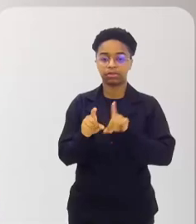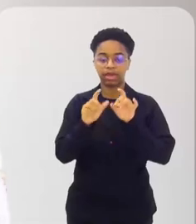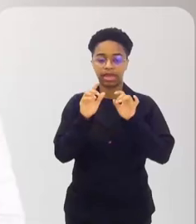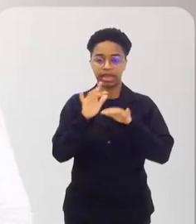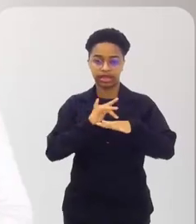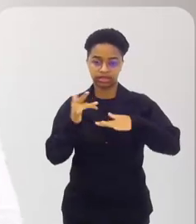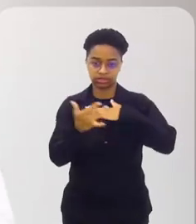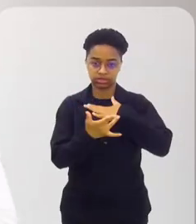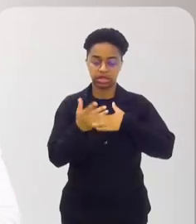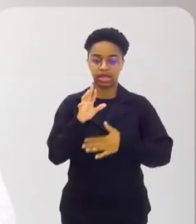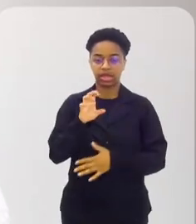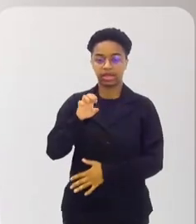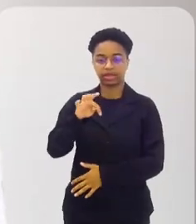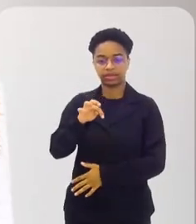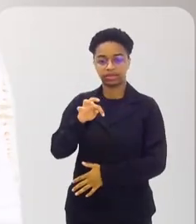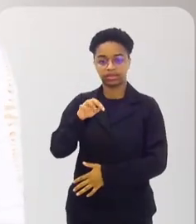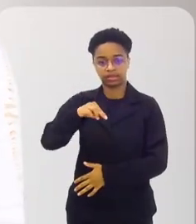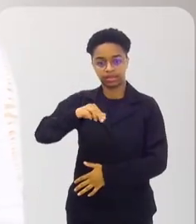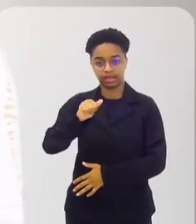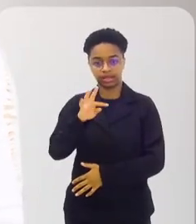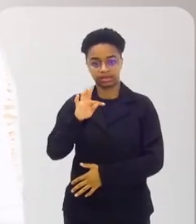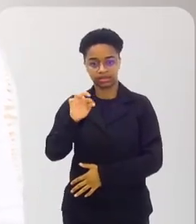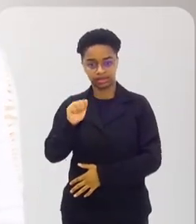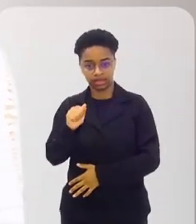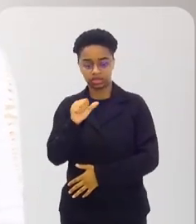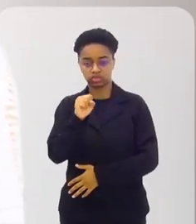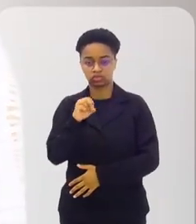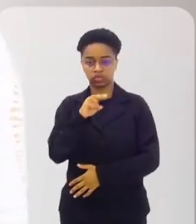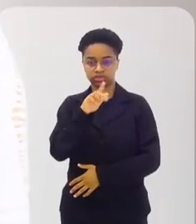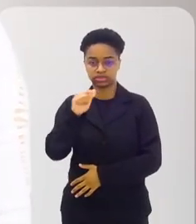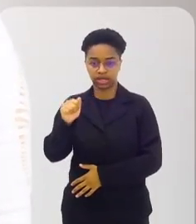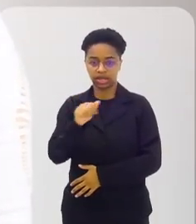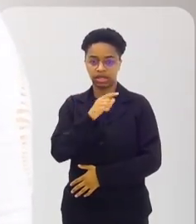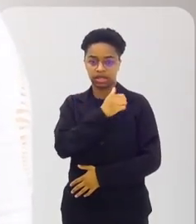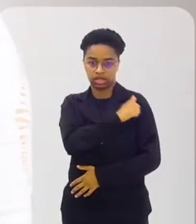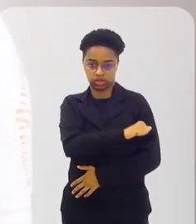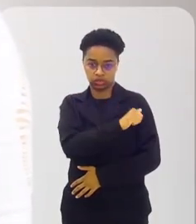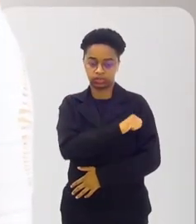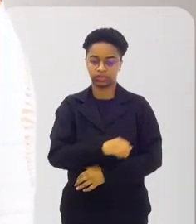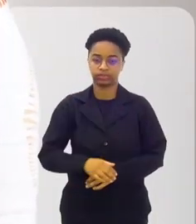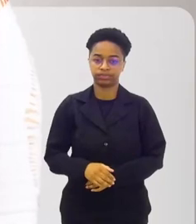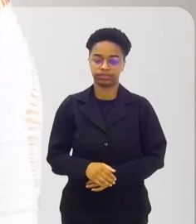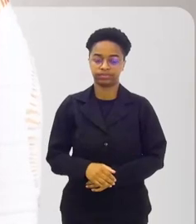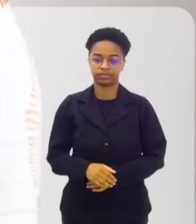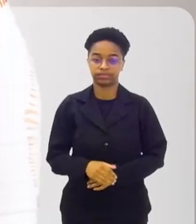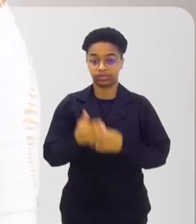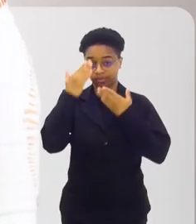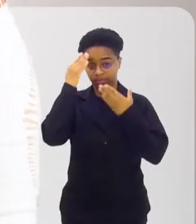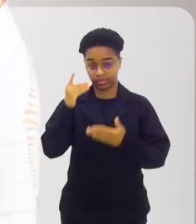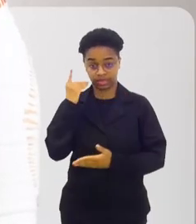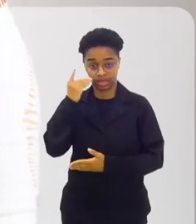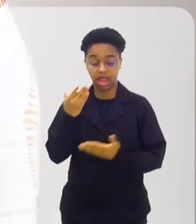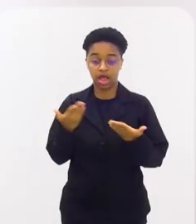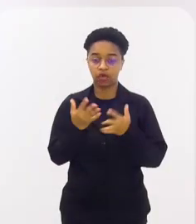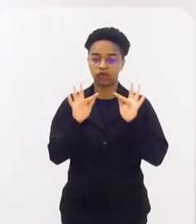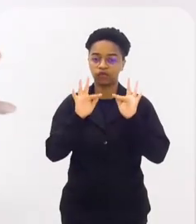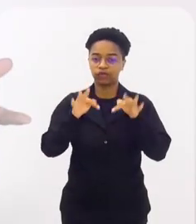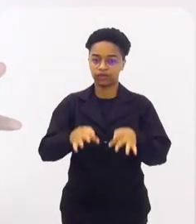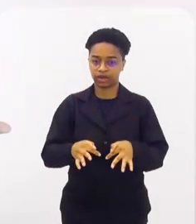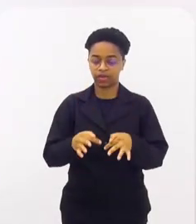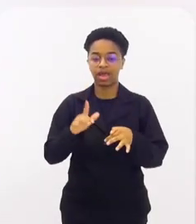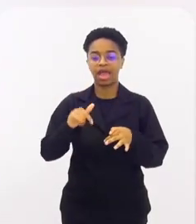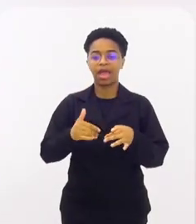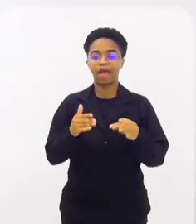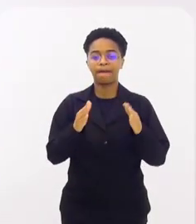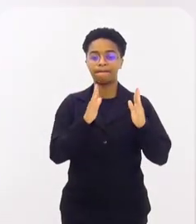redes sociais, Renata Souza Rio, é só entrar lá e ver um pouco do trabalho que a gente está realizando. Obrigado, deputada. Bom,